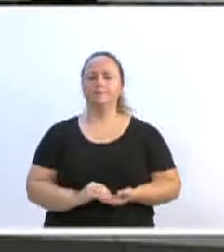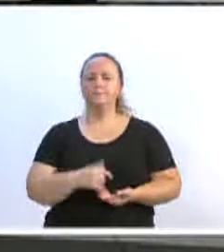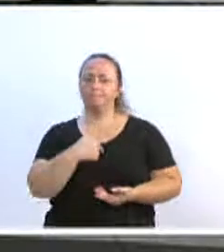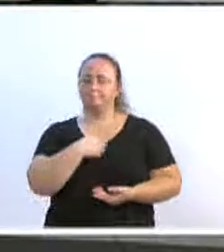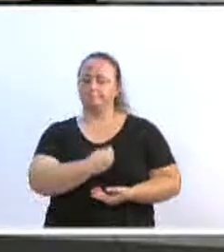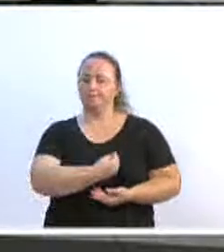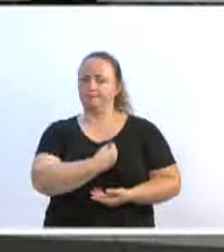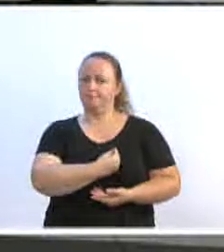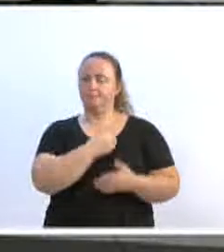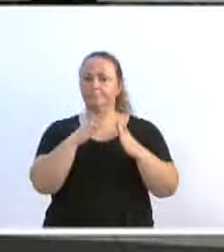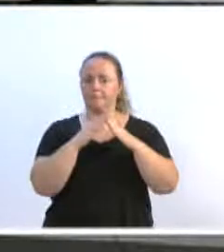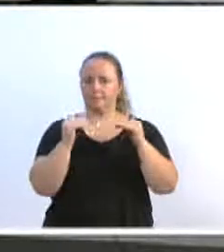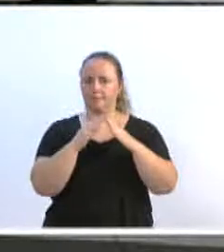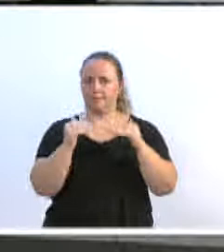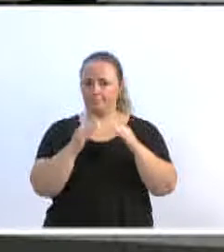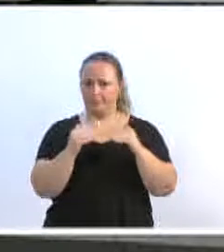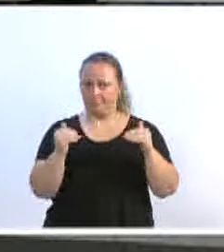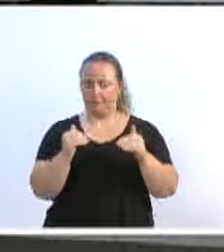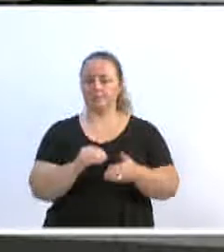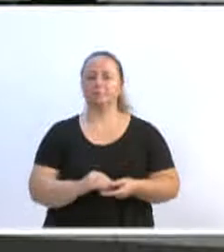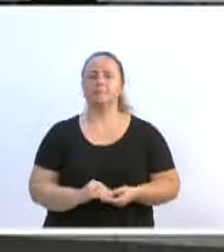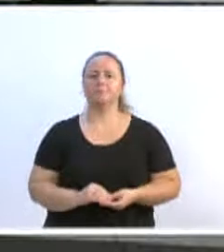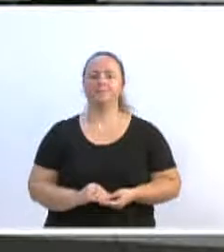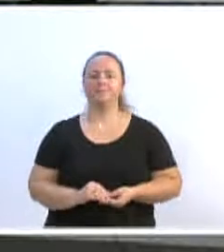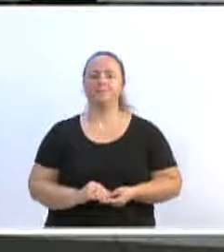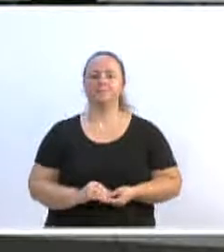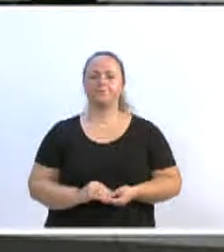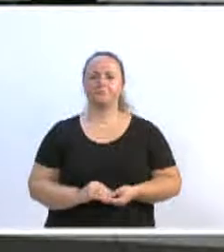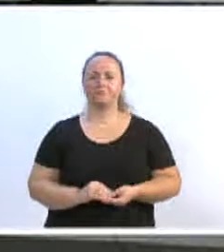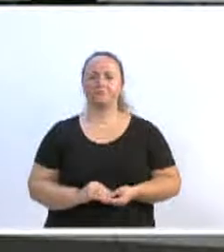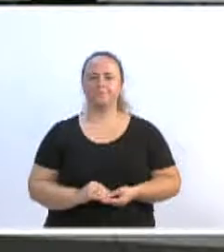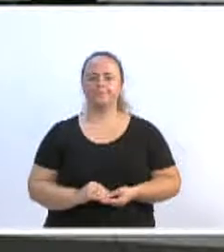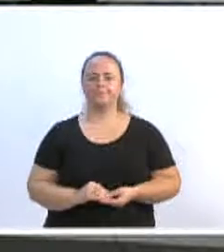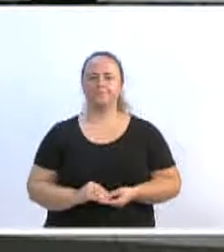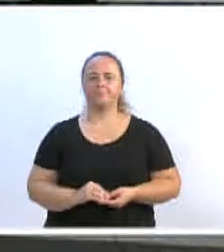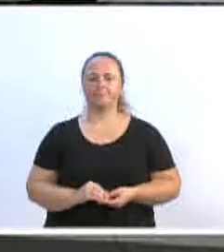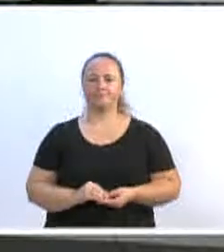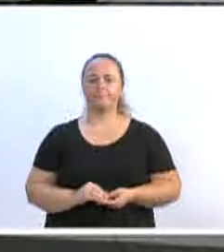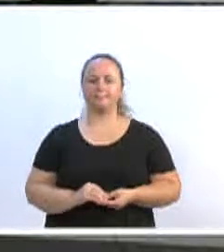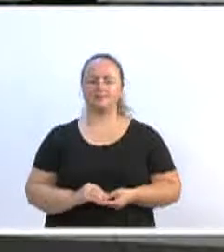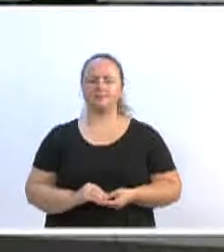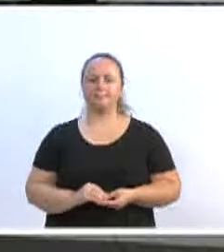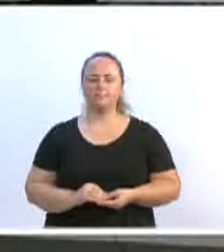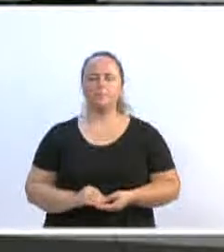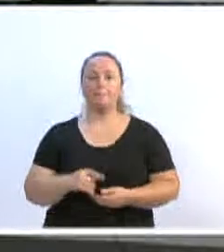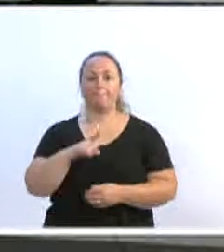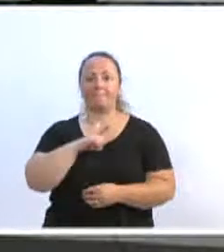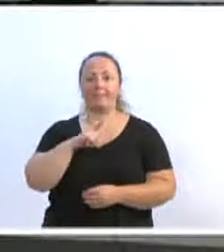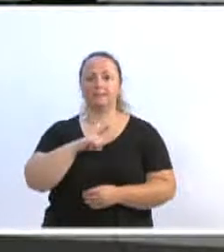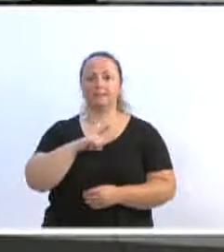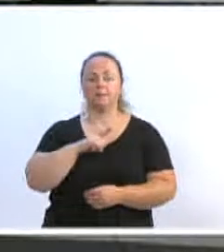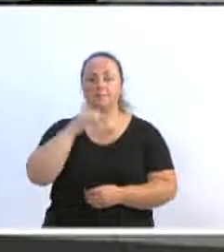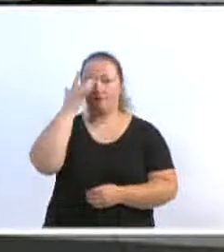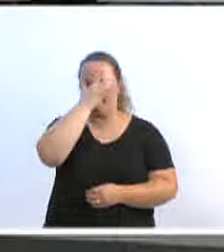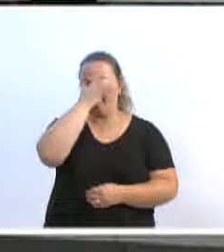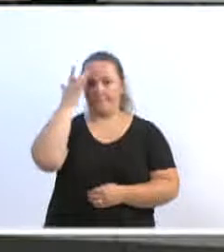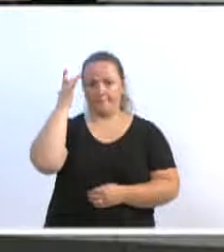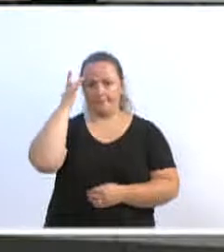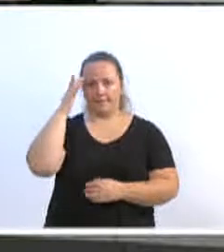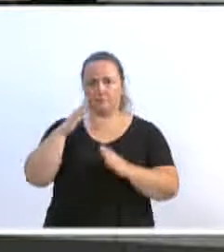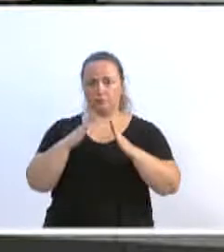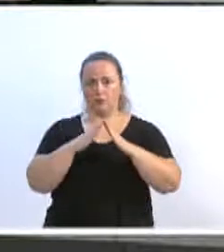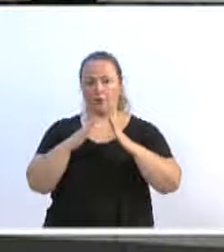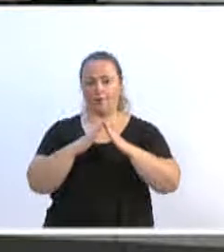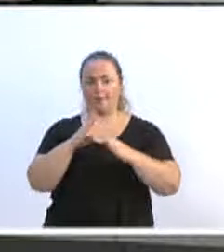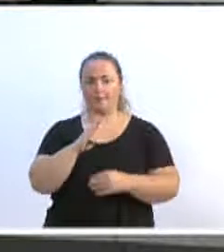ontem, pode deixar aí, Tari, eu estive em Brusque ontem e um cidadão que é de Camboriú estava lá conosco